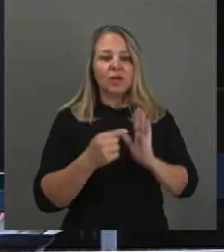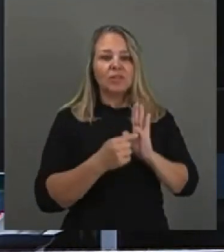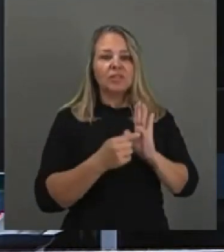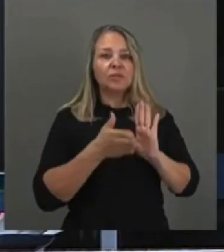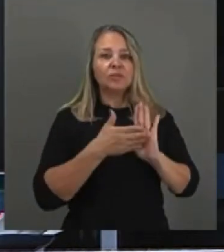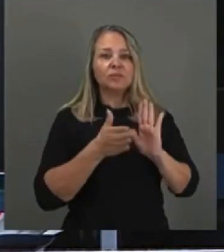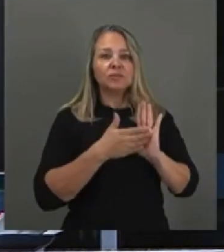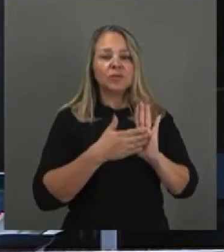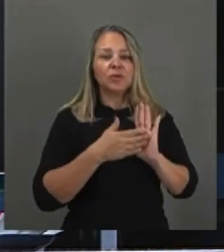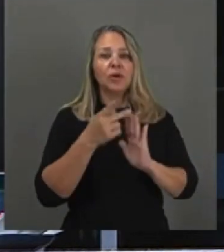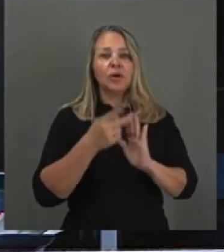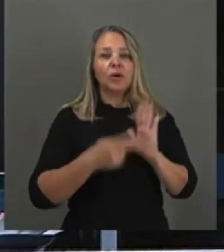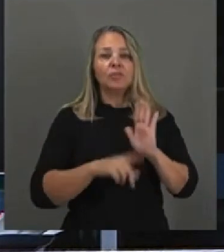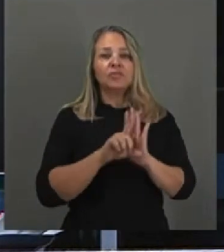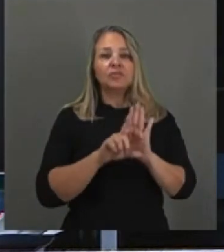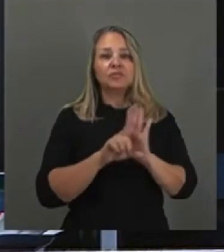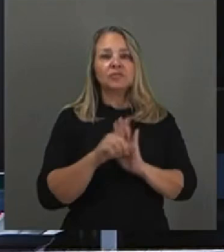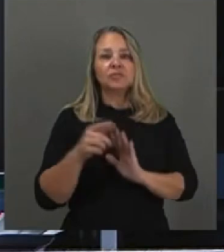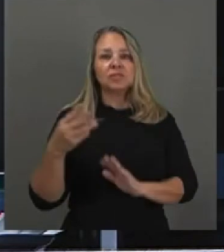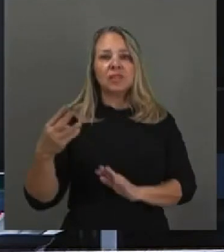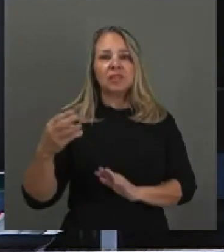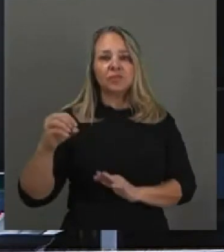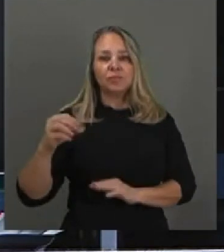é o projeto de lei 3.023,